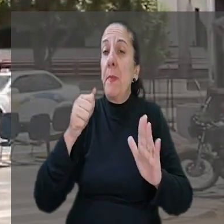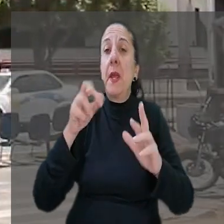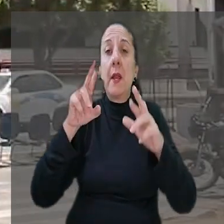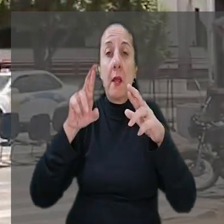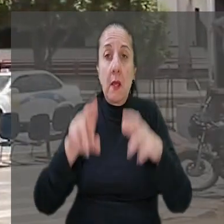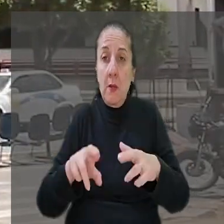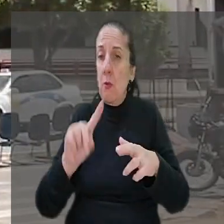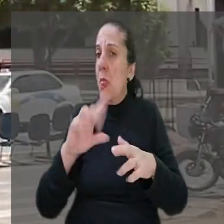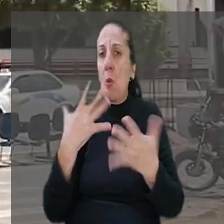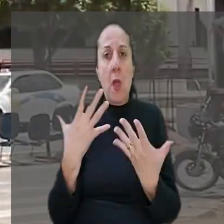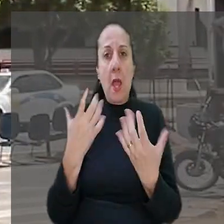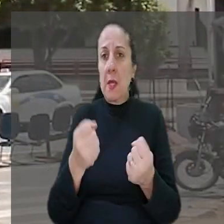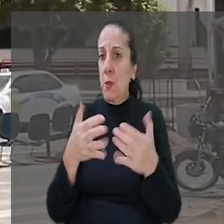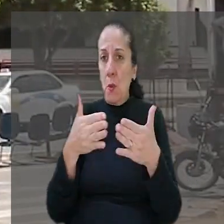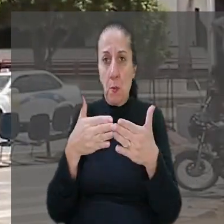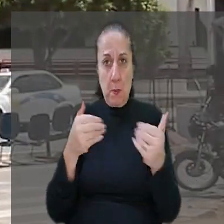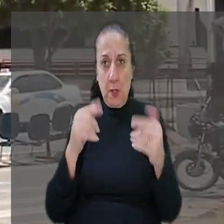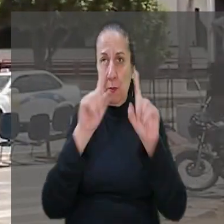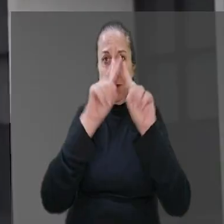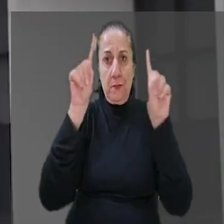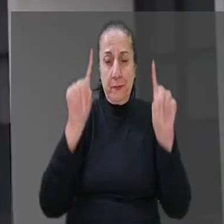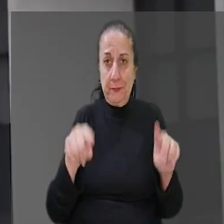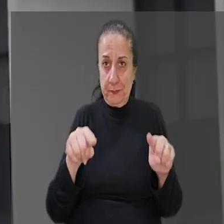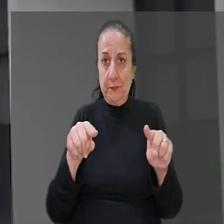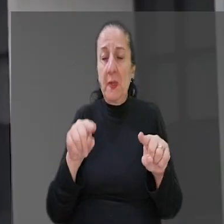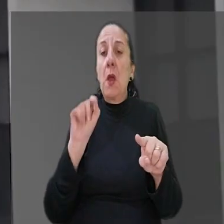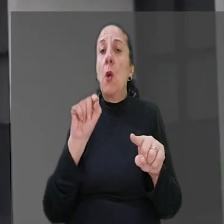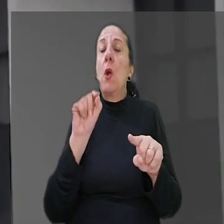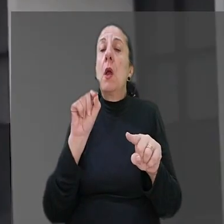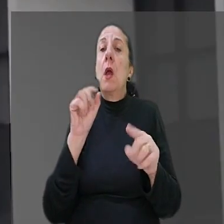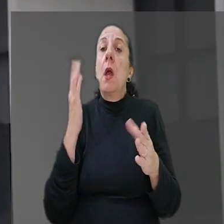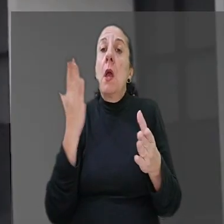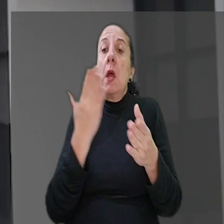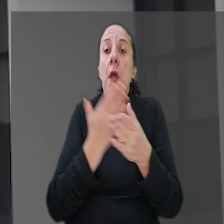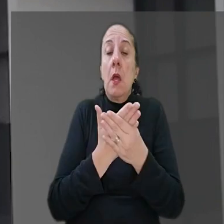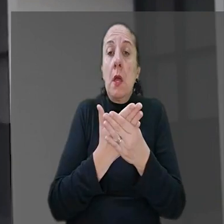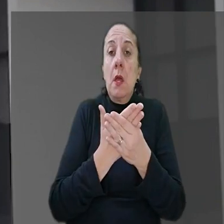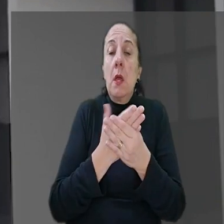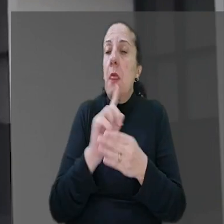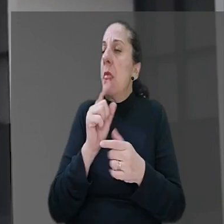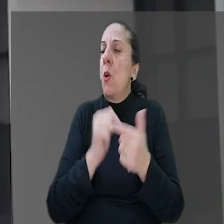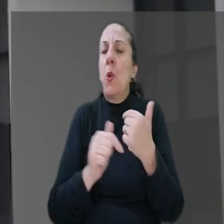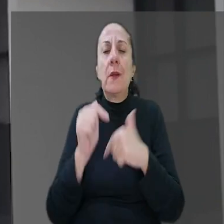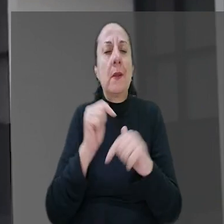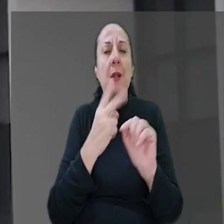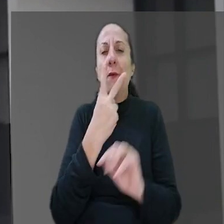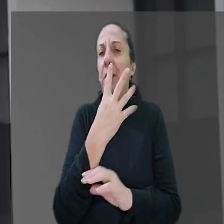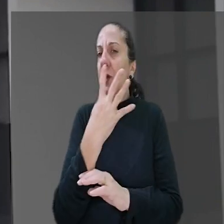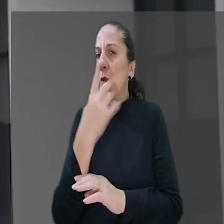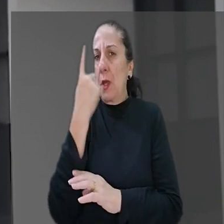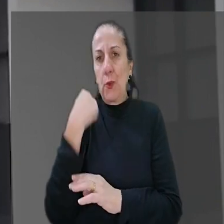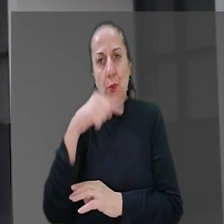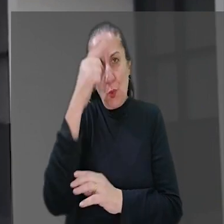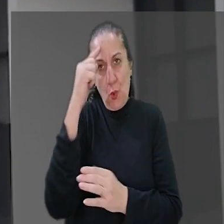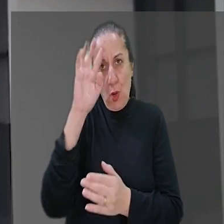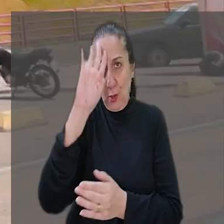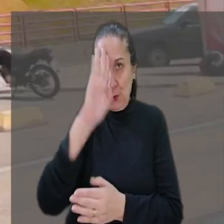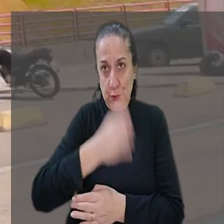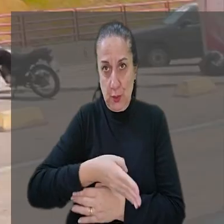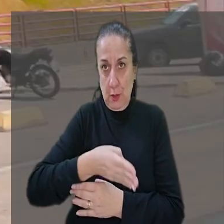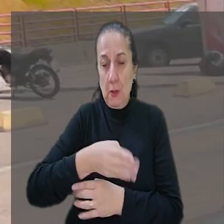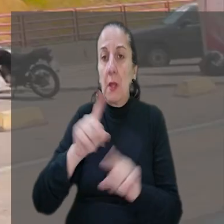região no Rio Grande do Norte negou o pedido das empregadas. Segundo a sentença, as cuidadoras não trabalhavam por 24 horas